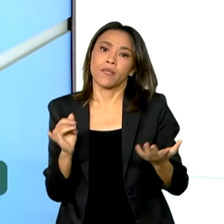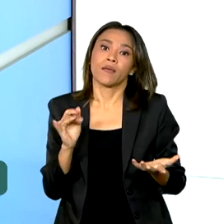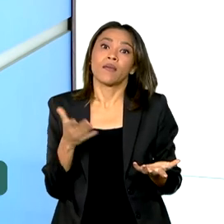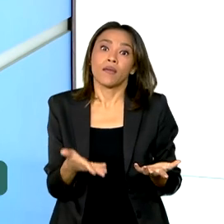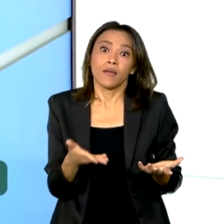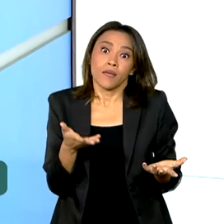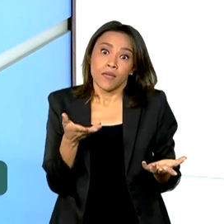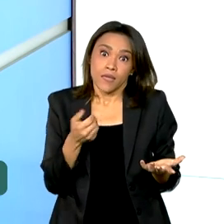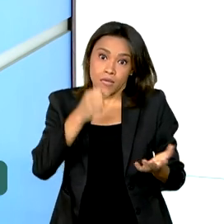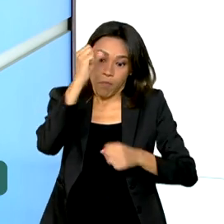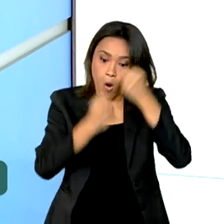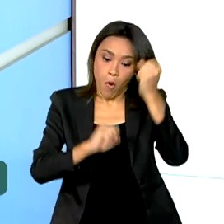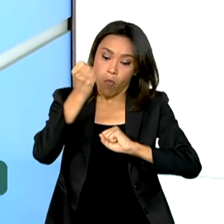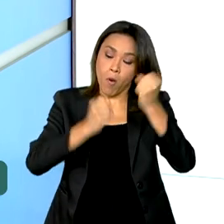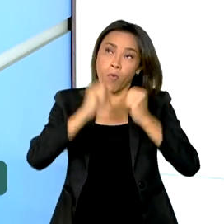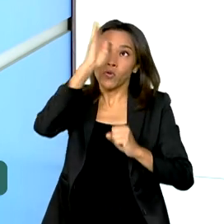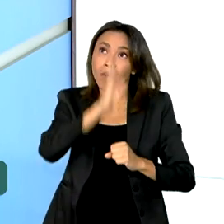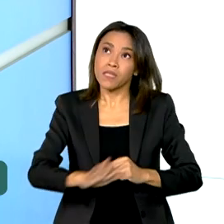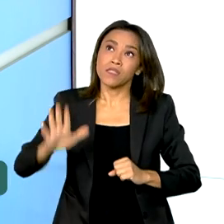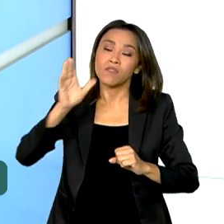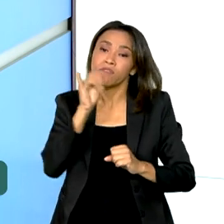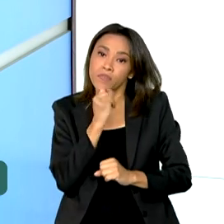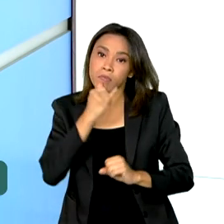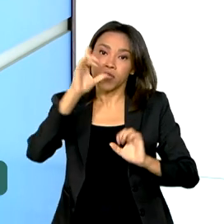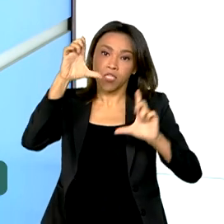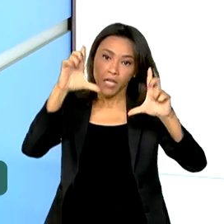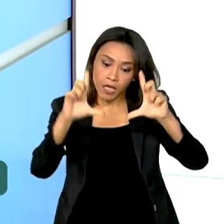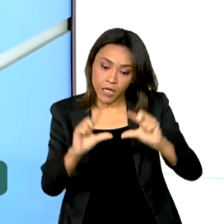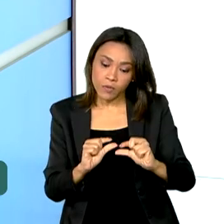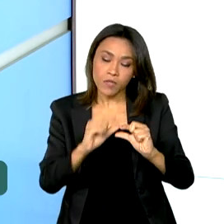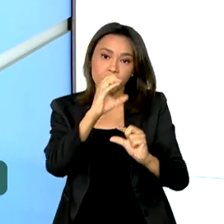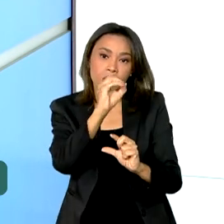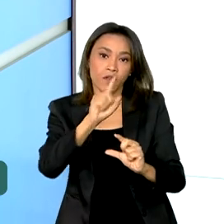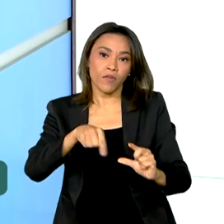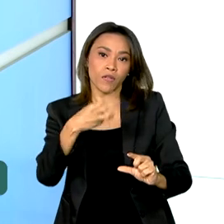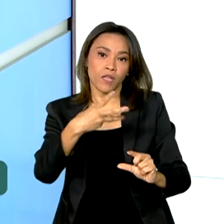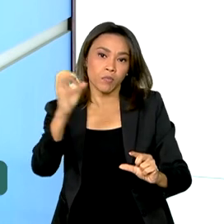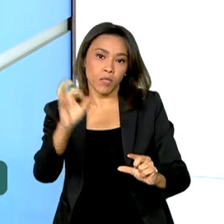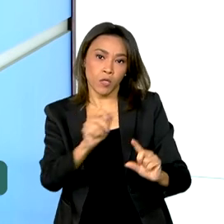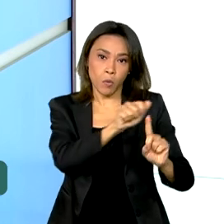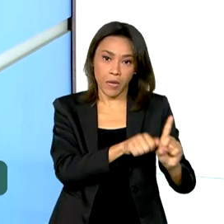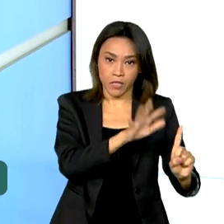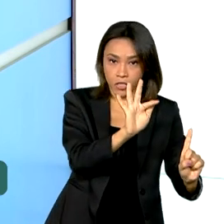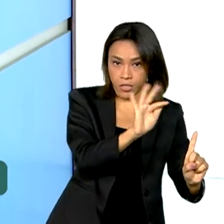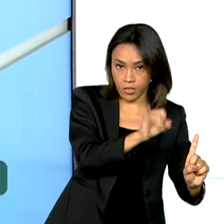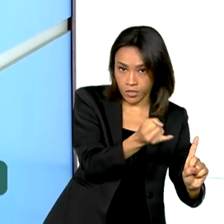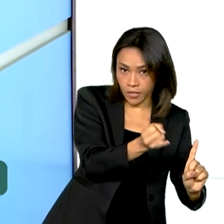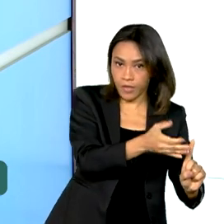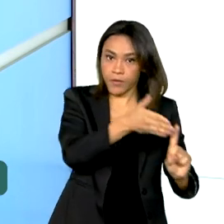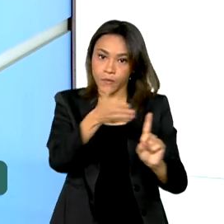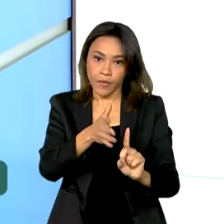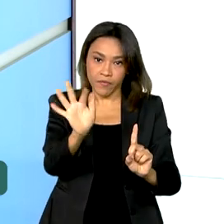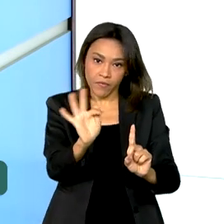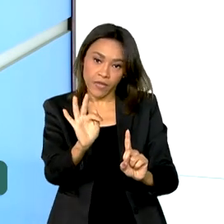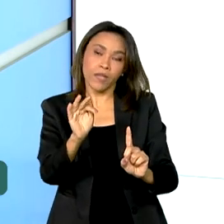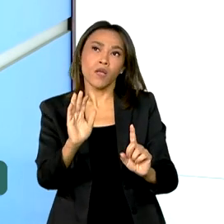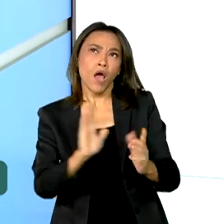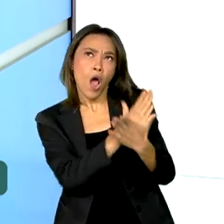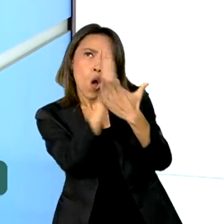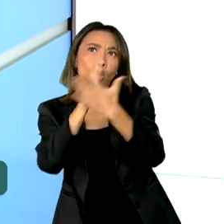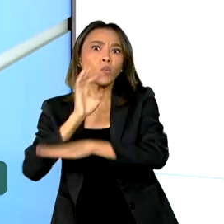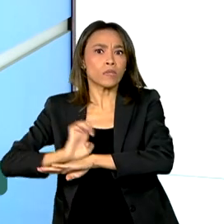nacional como um todo ter caído 0,3% entre janeiro e fevereiro, alguns estados se destacaram de forma